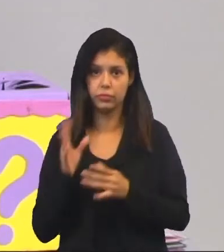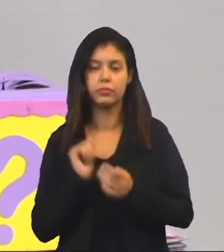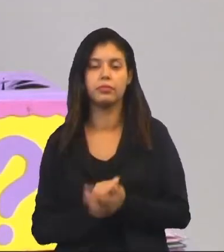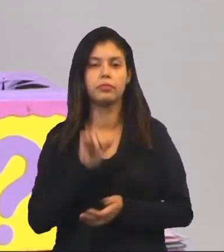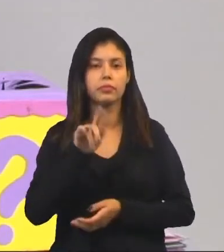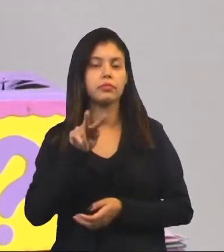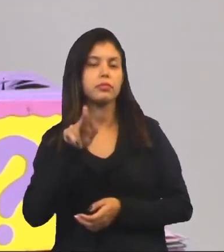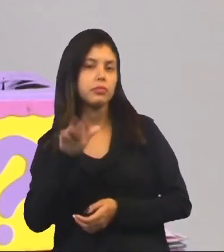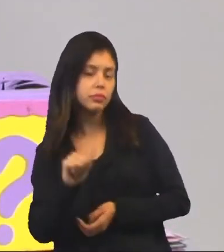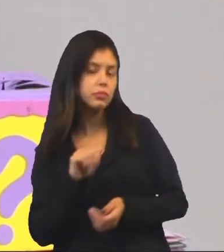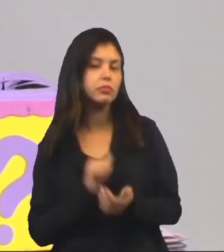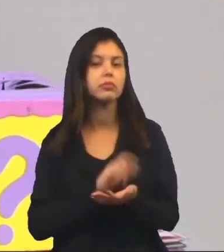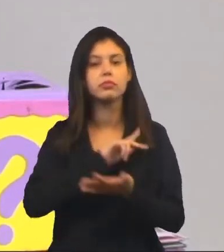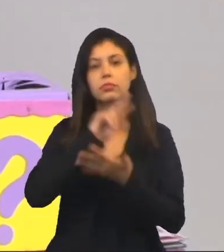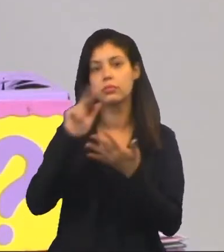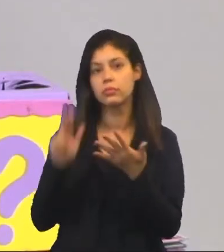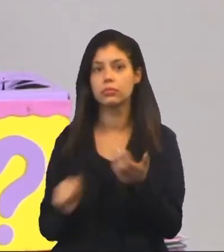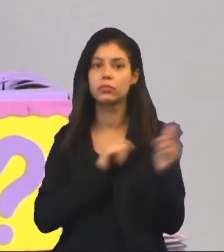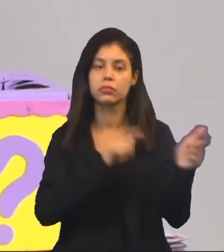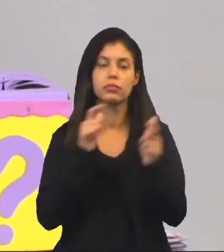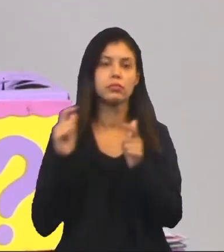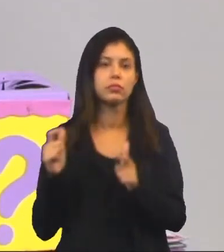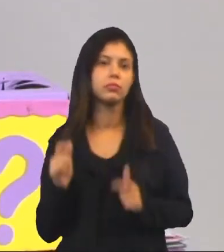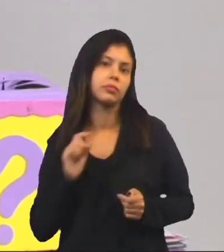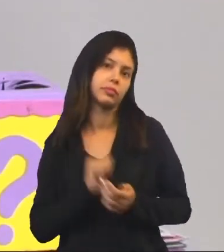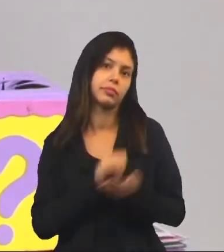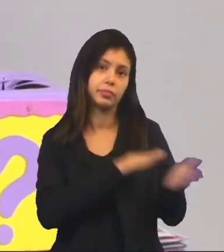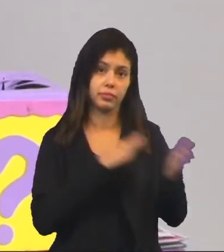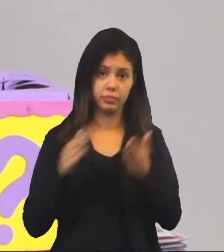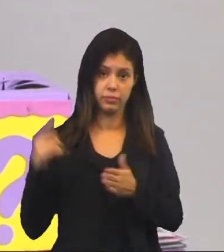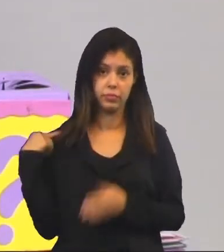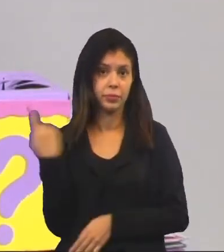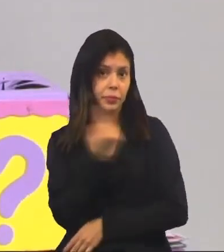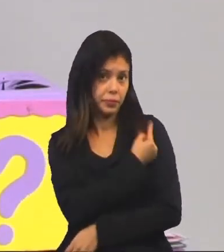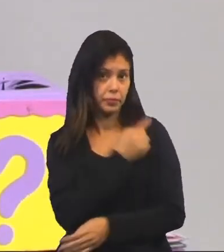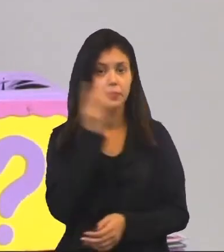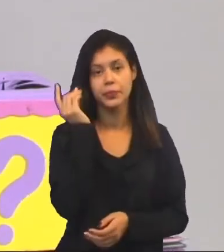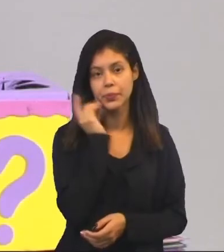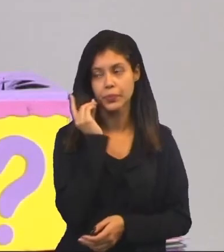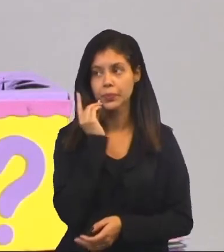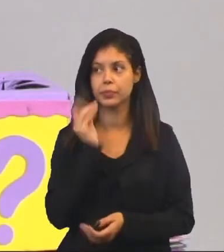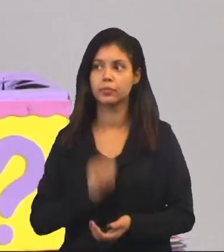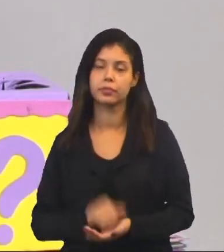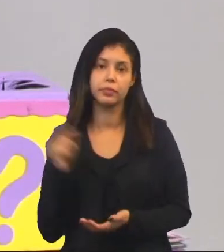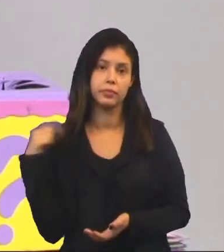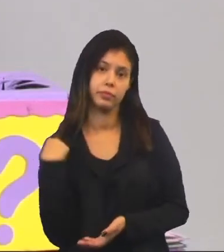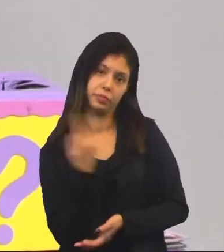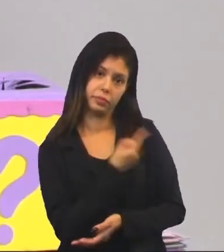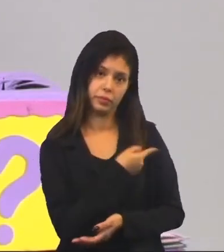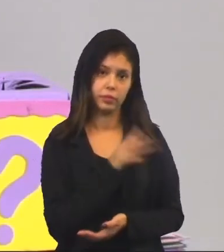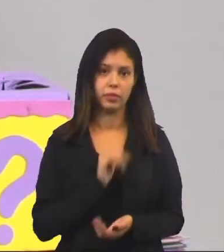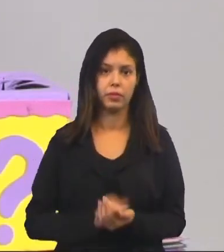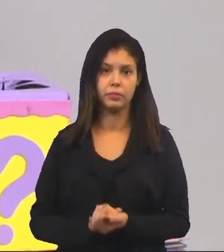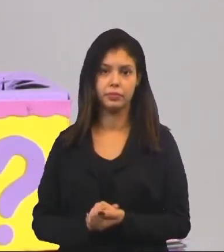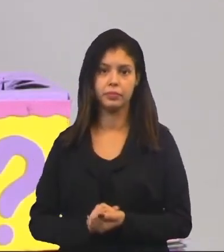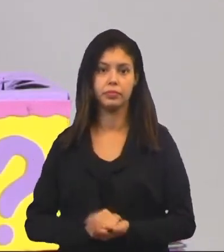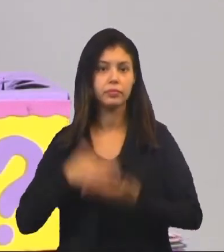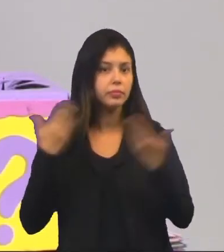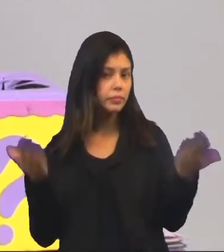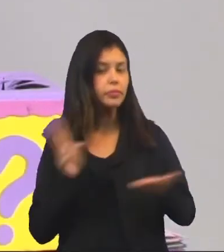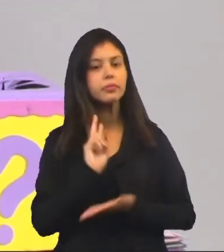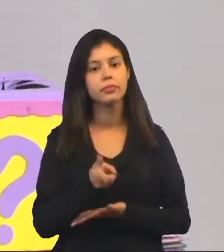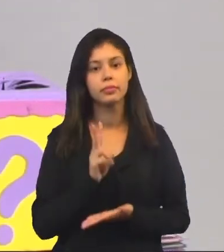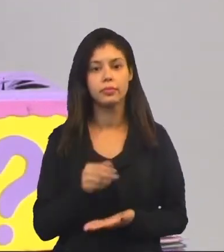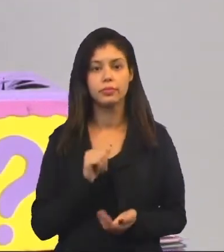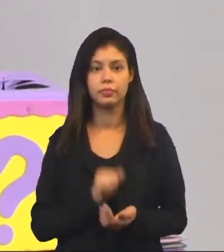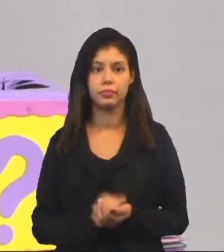aluga-se. Então, em todos os lugares, eles fazem parte do nosso dia a dia, do nosso cotidiano. Não